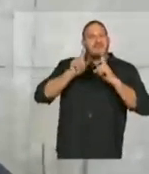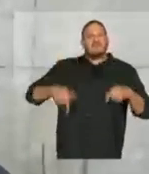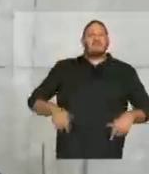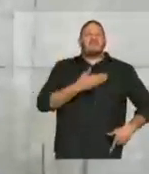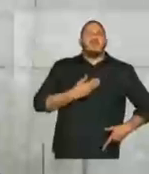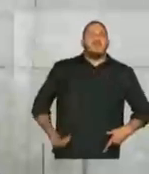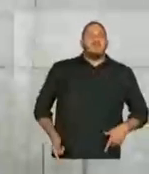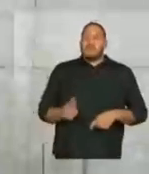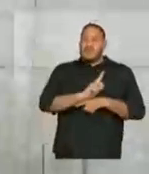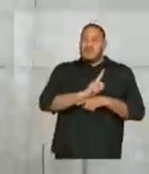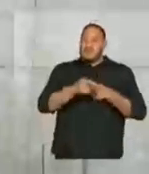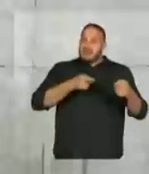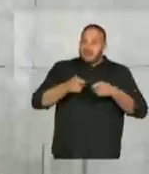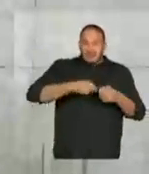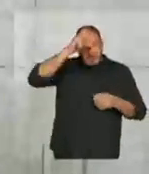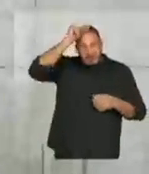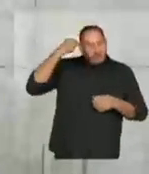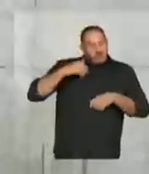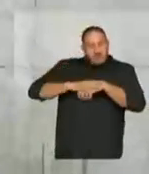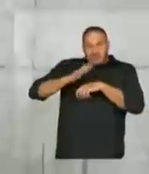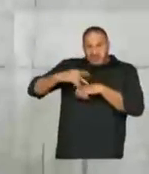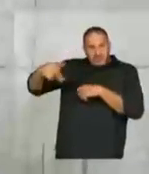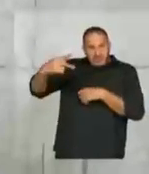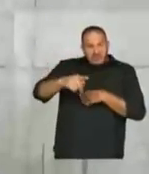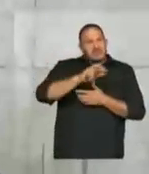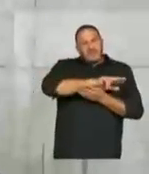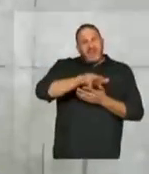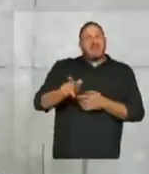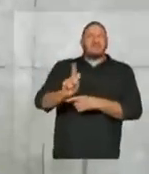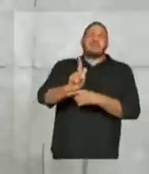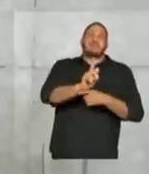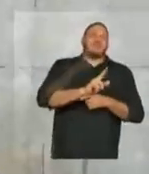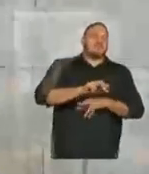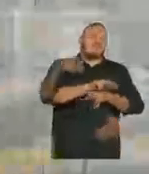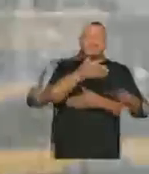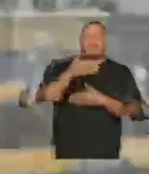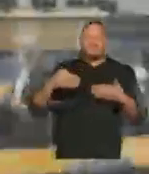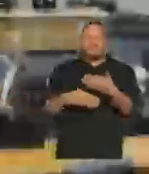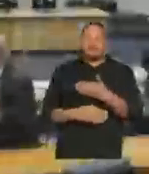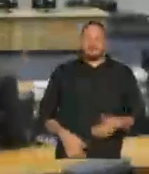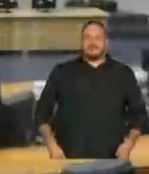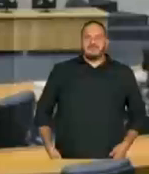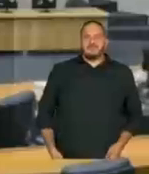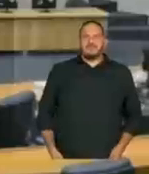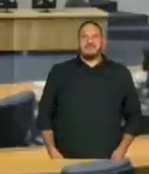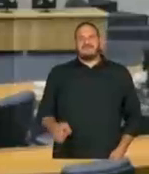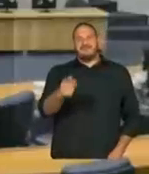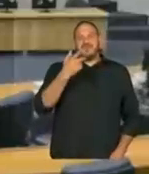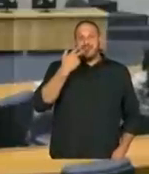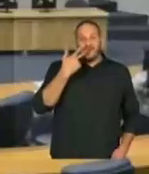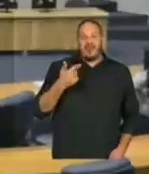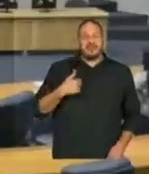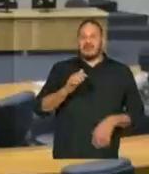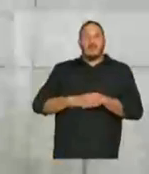É da gestão da Prefeitura e das suas escolhas em várias gestões. Em várias gestões. Porque se fala que tem uma